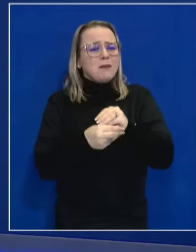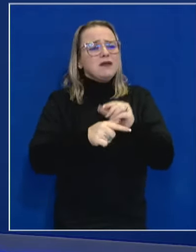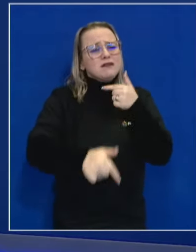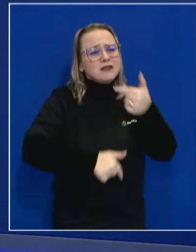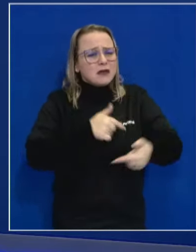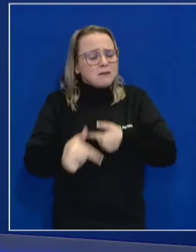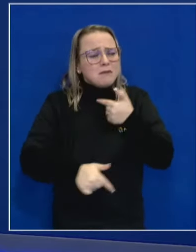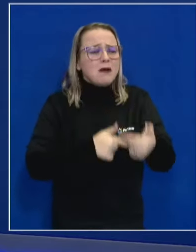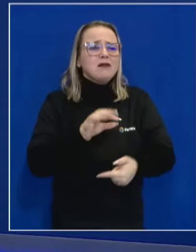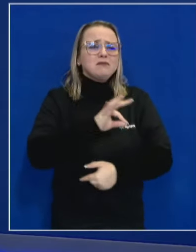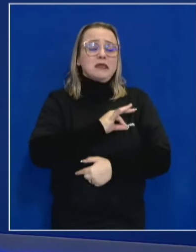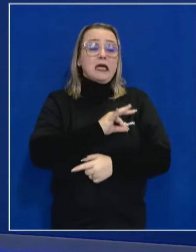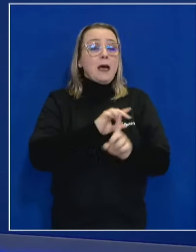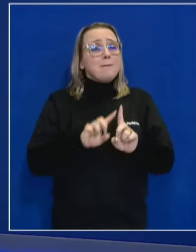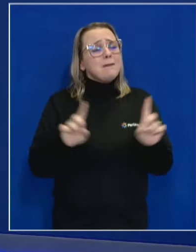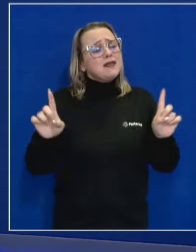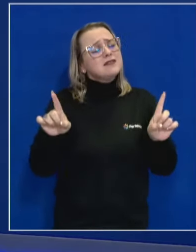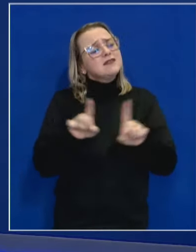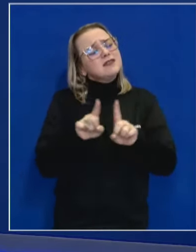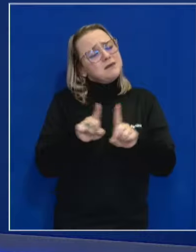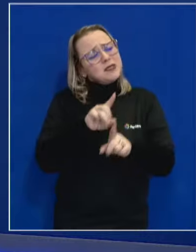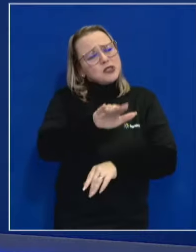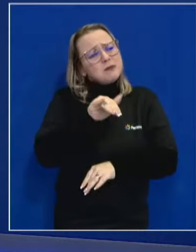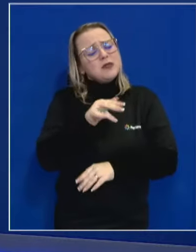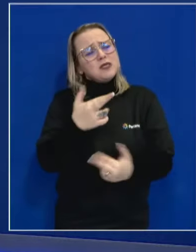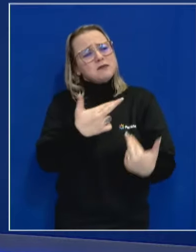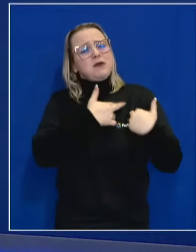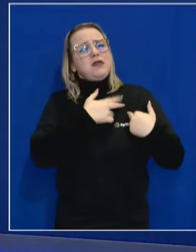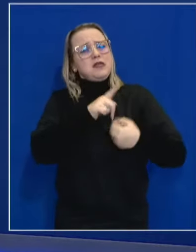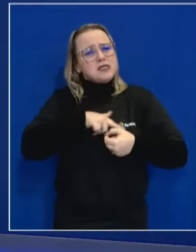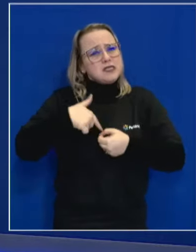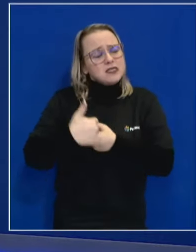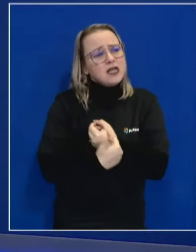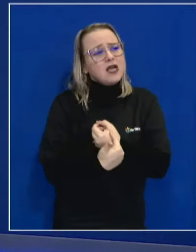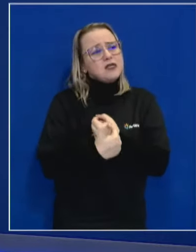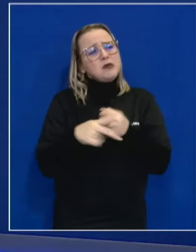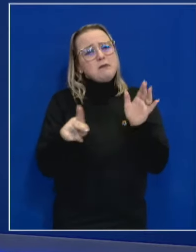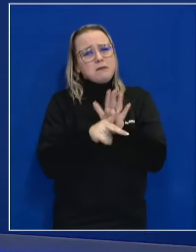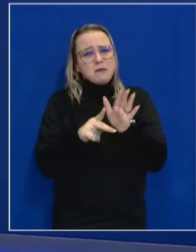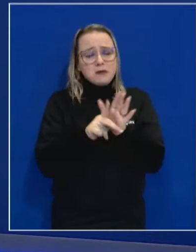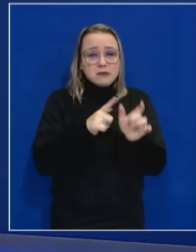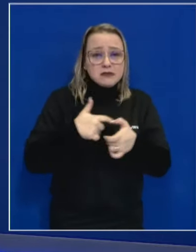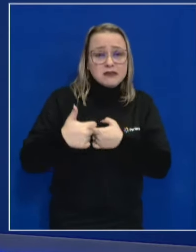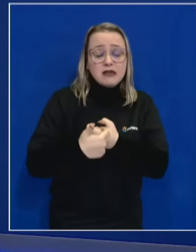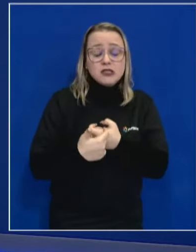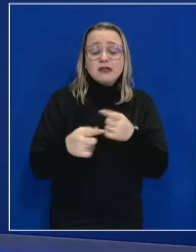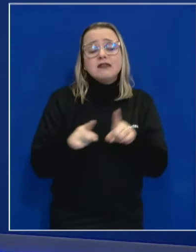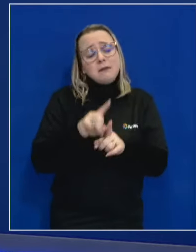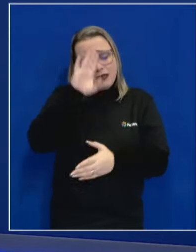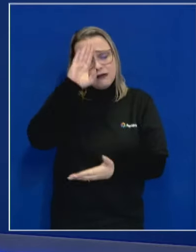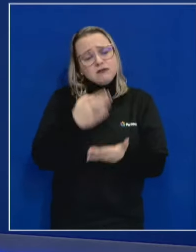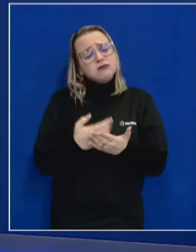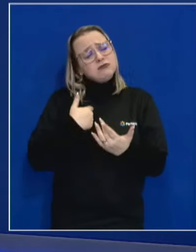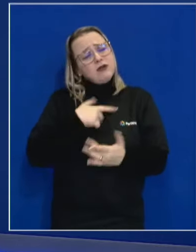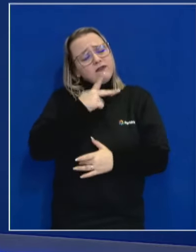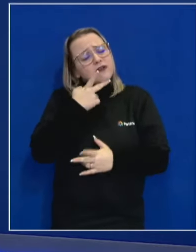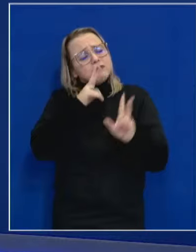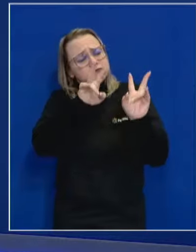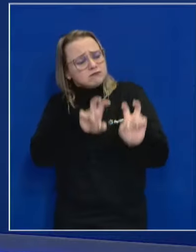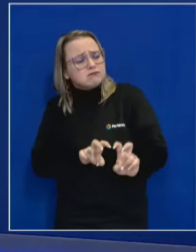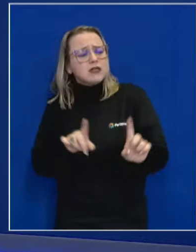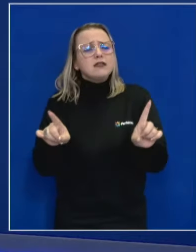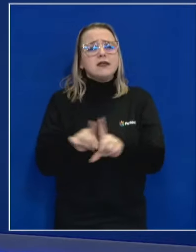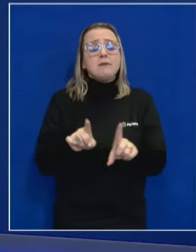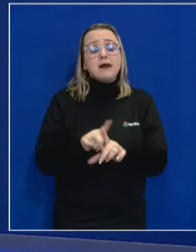Militar, pelas Forças de Segurança, mas especialmente chamando a responsabilidade para o município, nos seus próprios municipais. E eu acredito também, eu preciso pontuar, né? Que